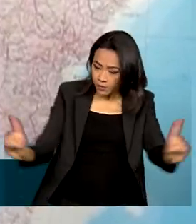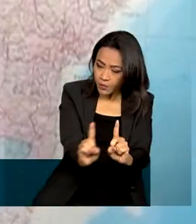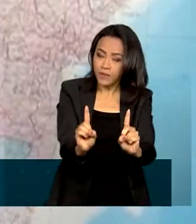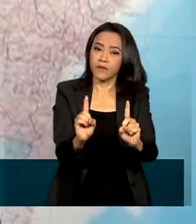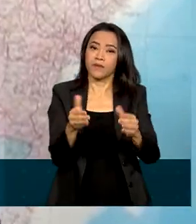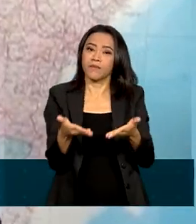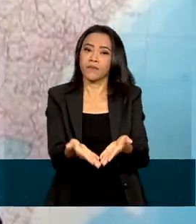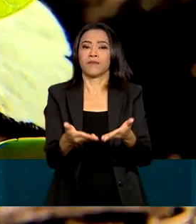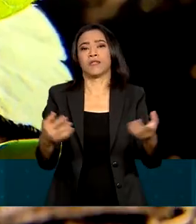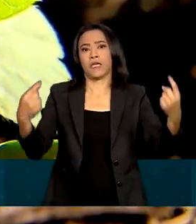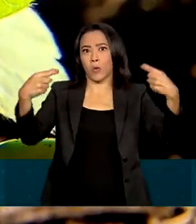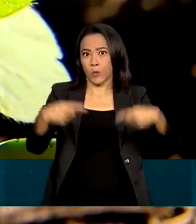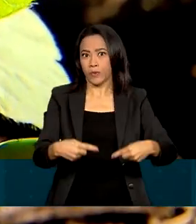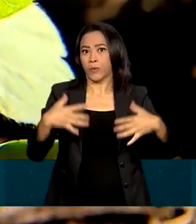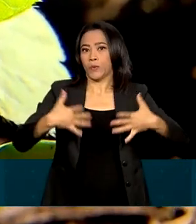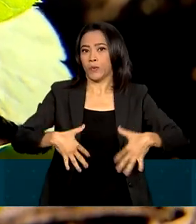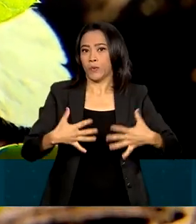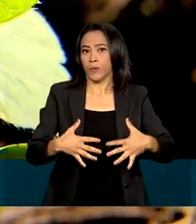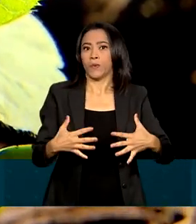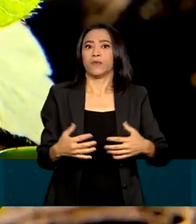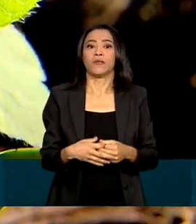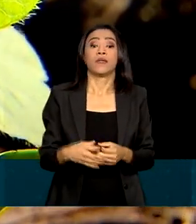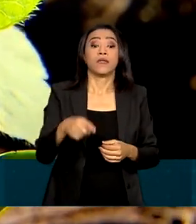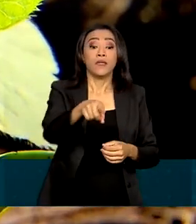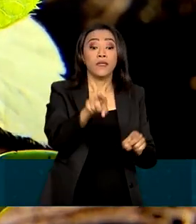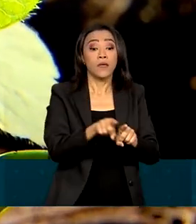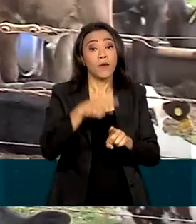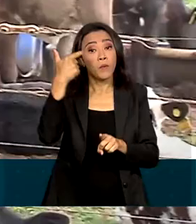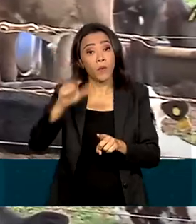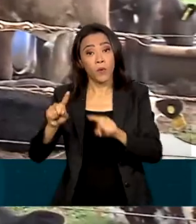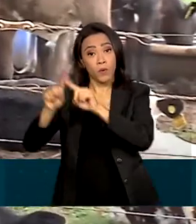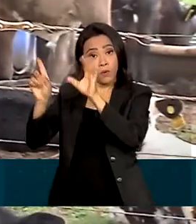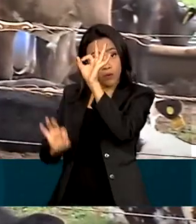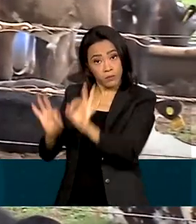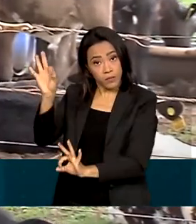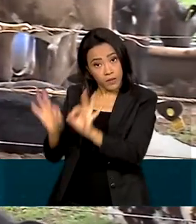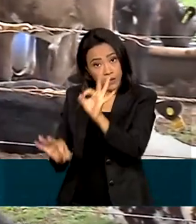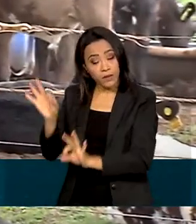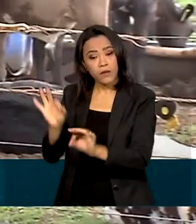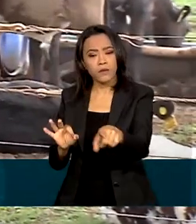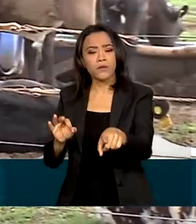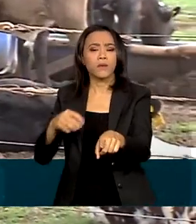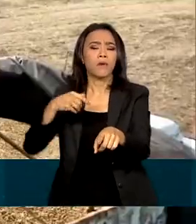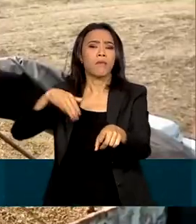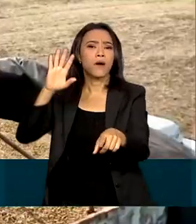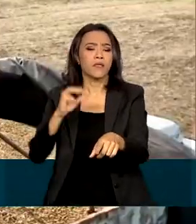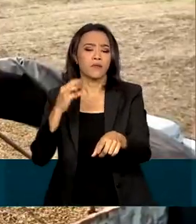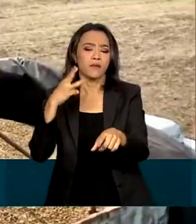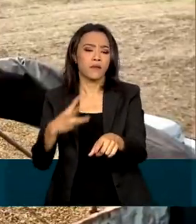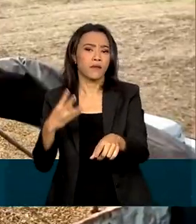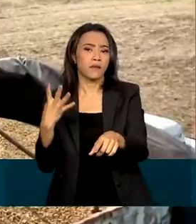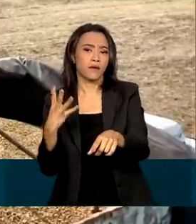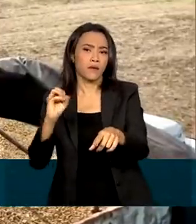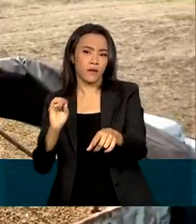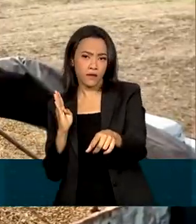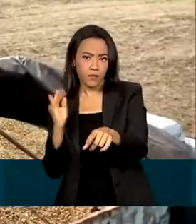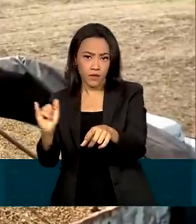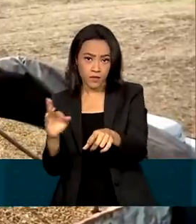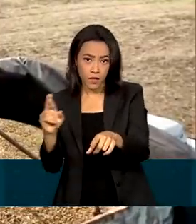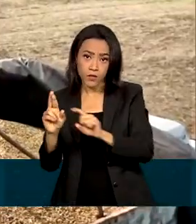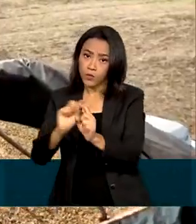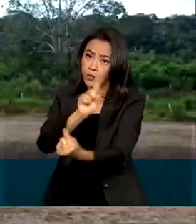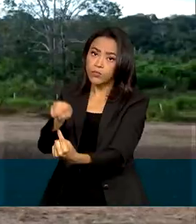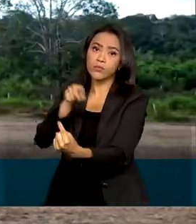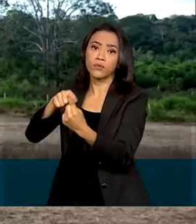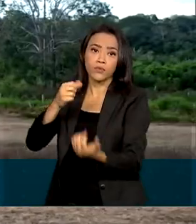no mercado consumidor. E o Plano Safra disponibilizou mais de 340 bilhões de reais para apoio à